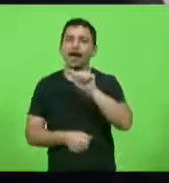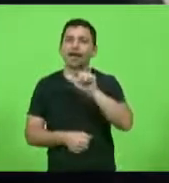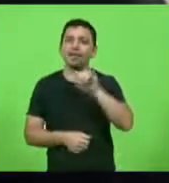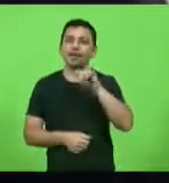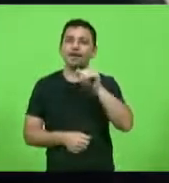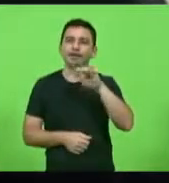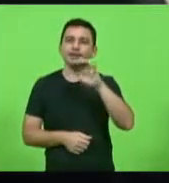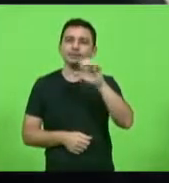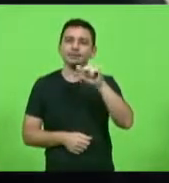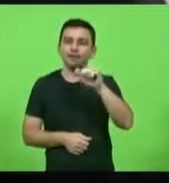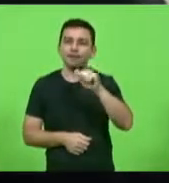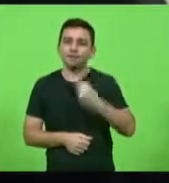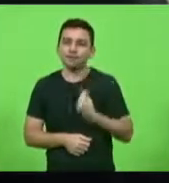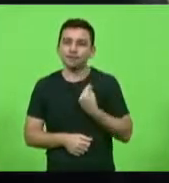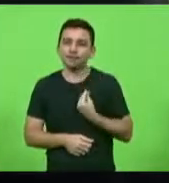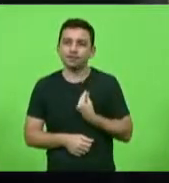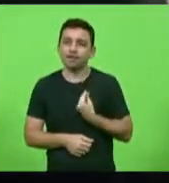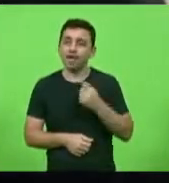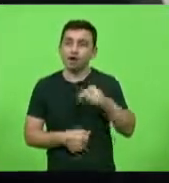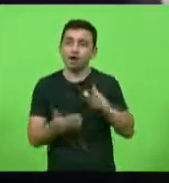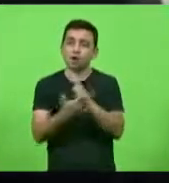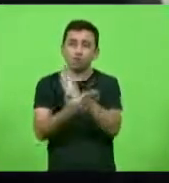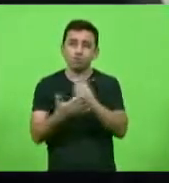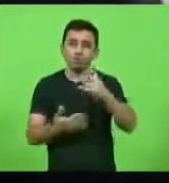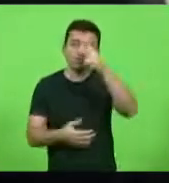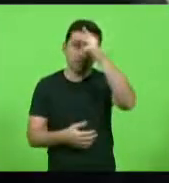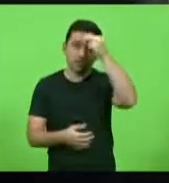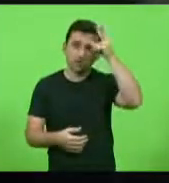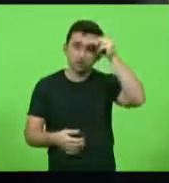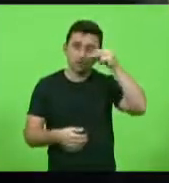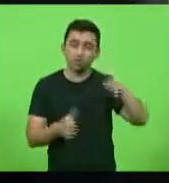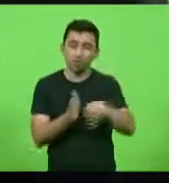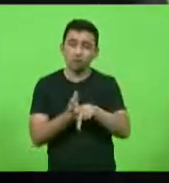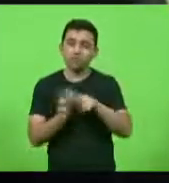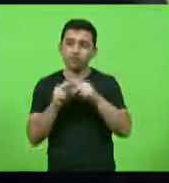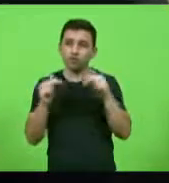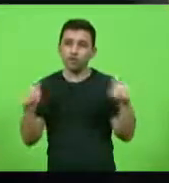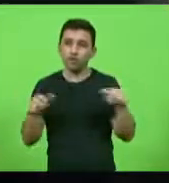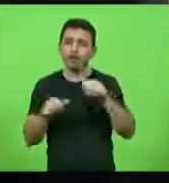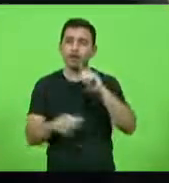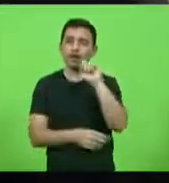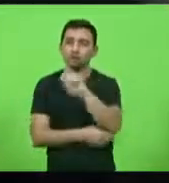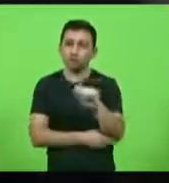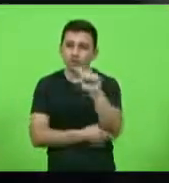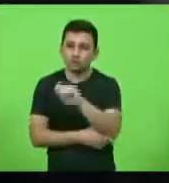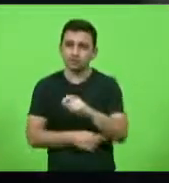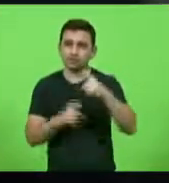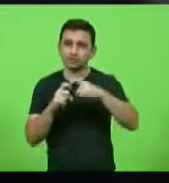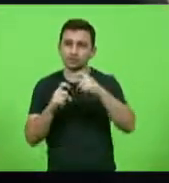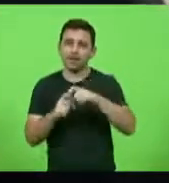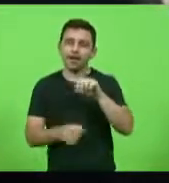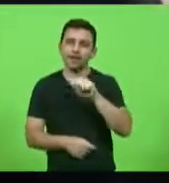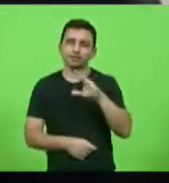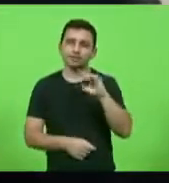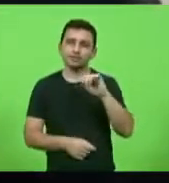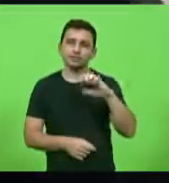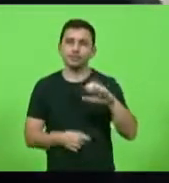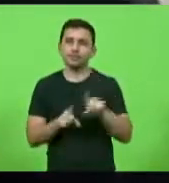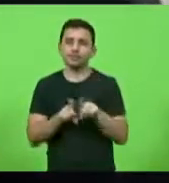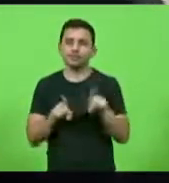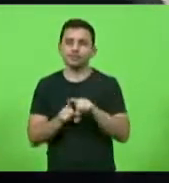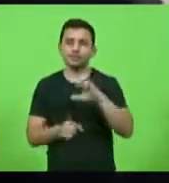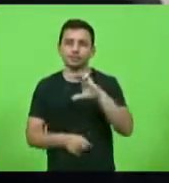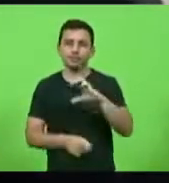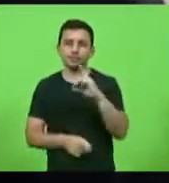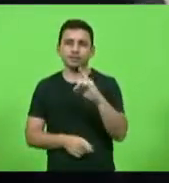fruto da união entre algumas prefeituras da Grande Florianópolis Associação Catarinense de Medicina a CIF CDL de Florianópolis